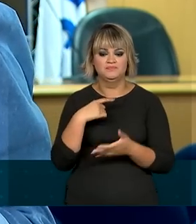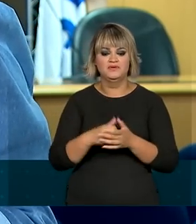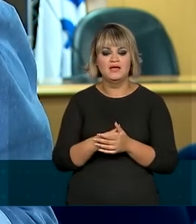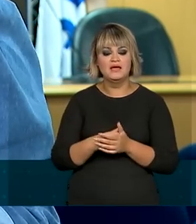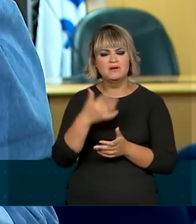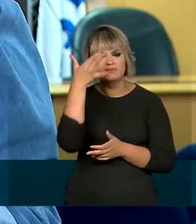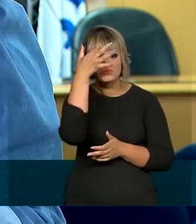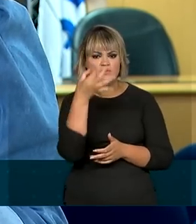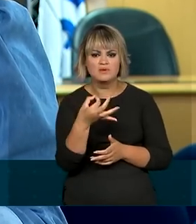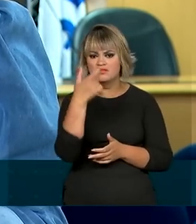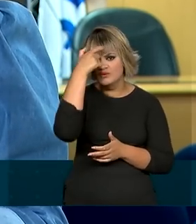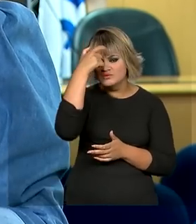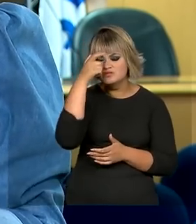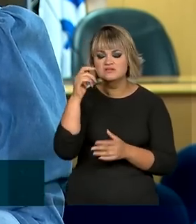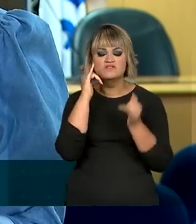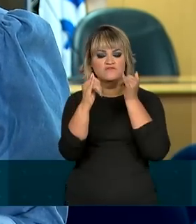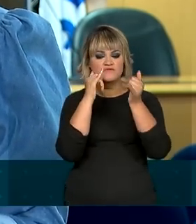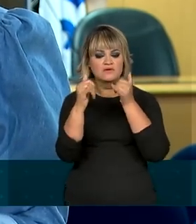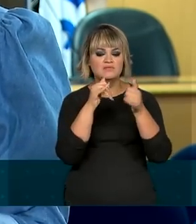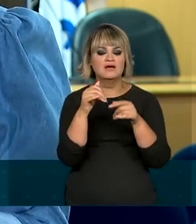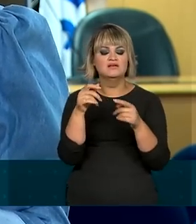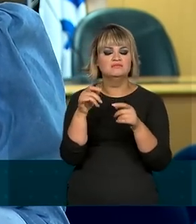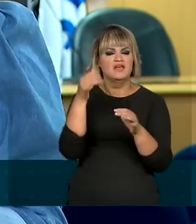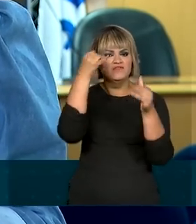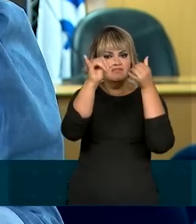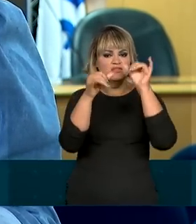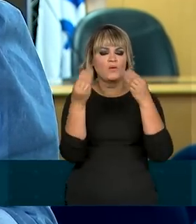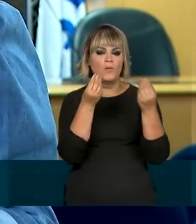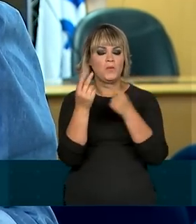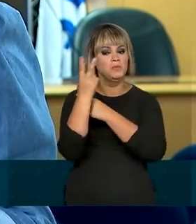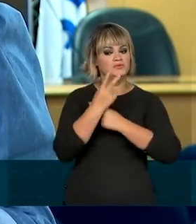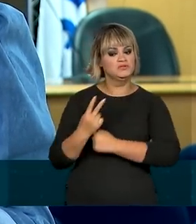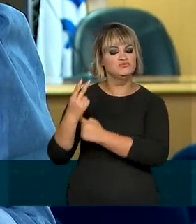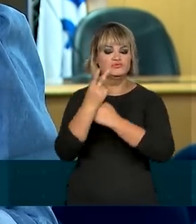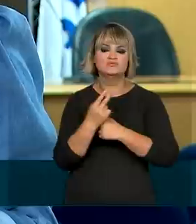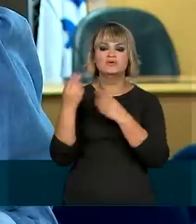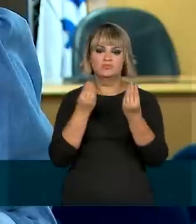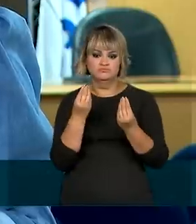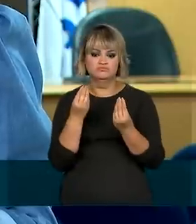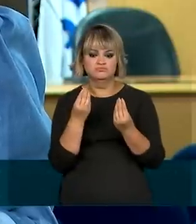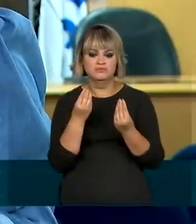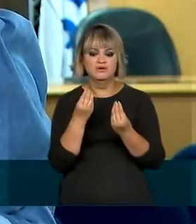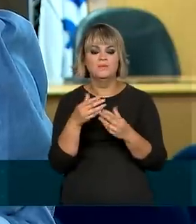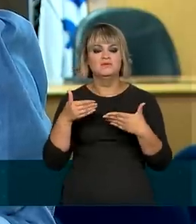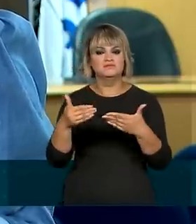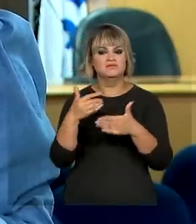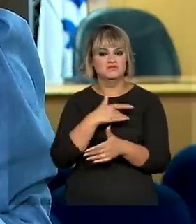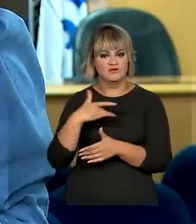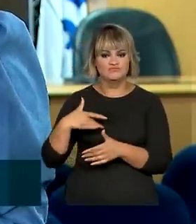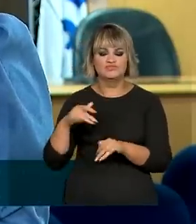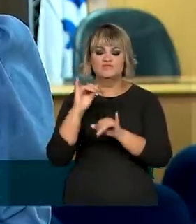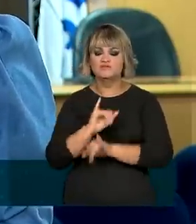conscientizar e informar sobre as formas de prevenção e proteção contra o HIV AIDS, o Ministério da